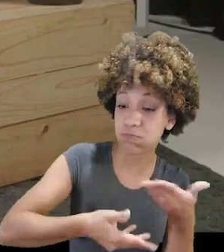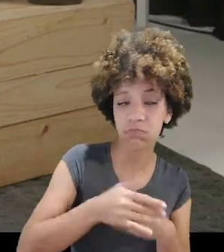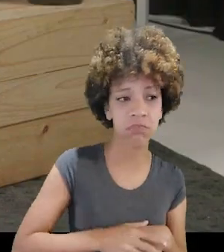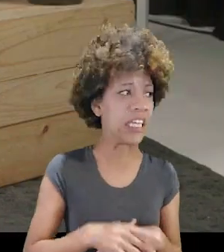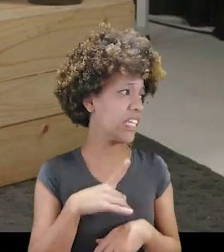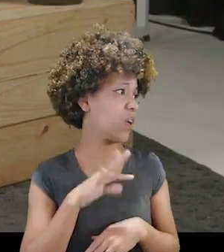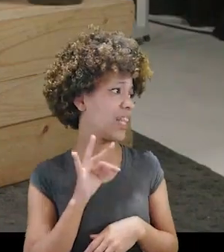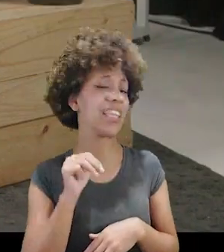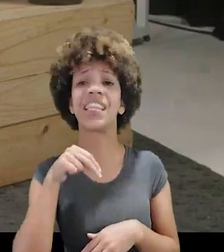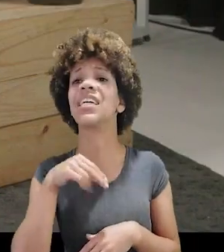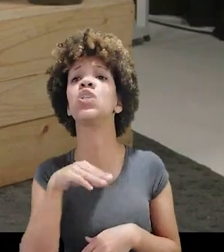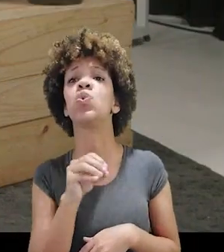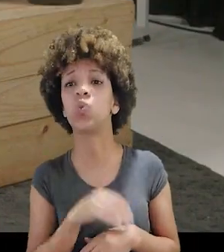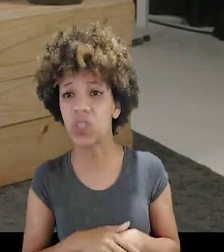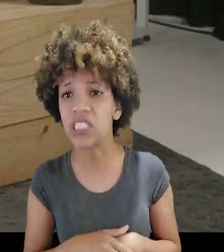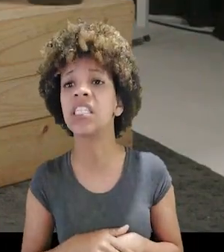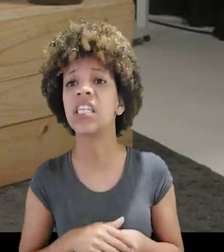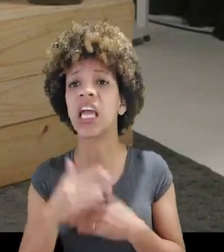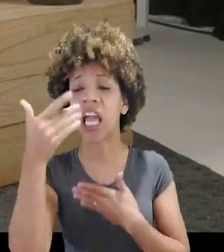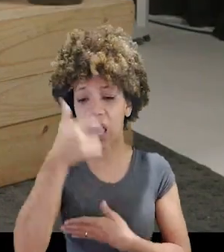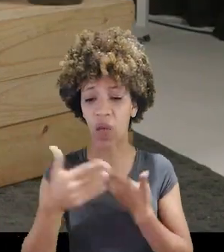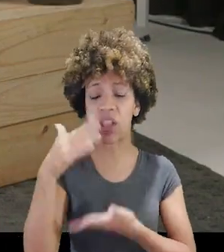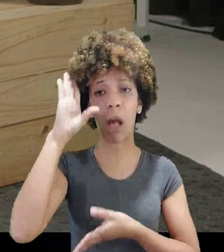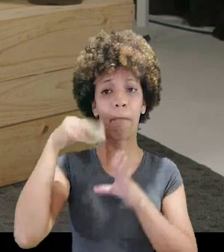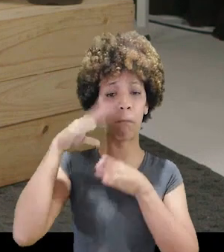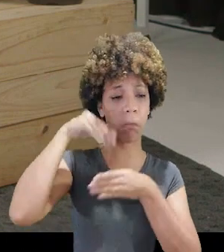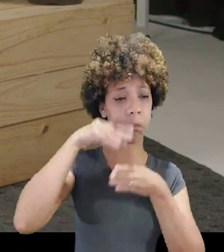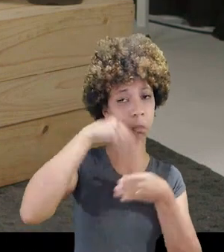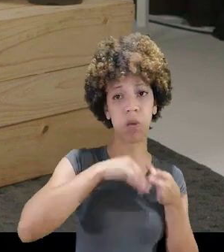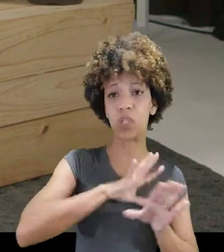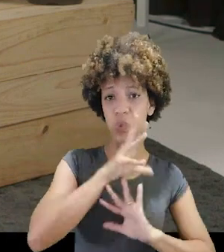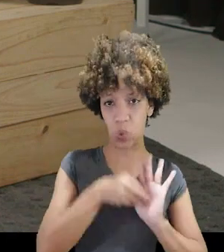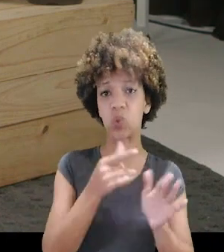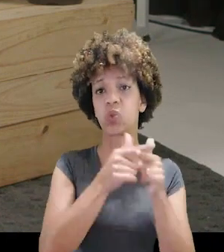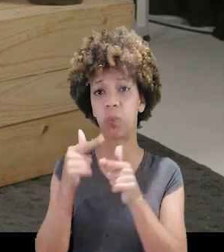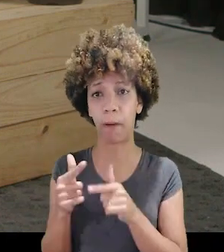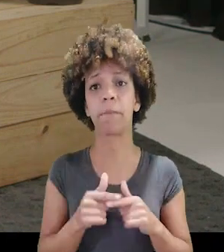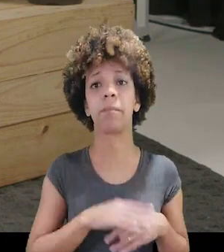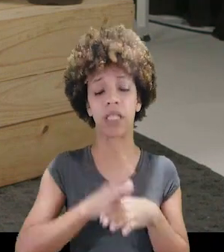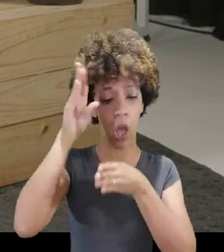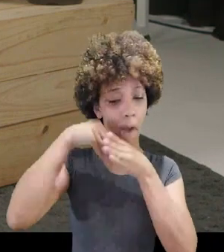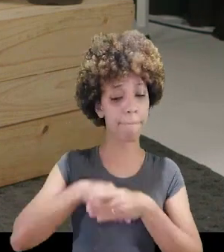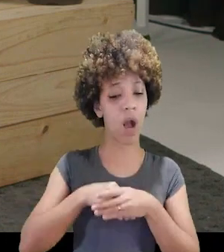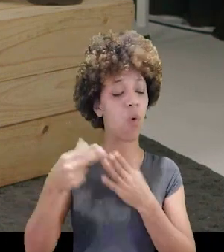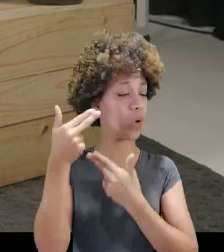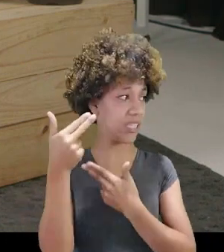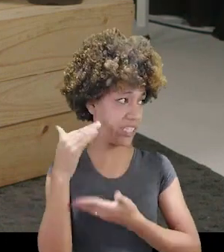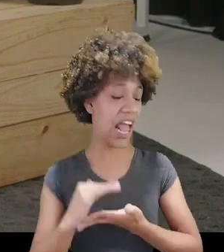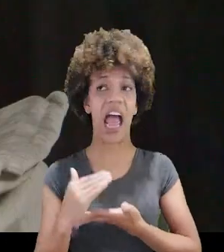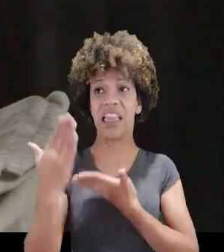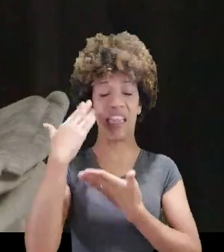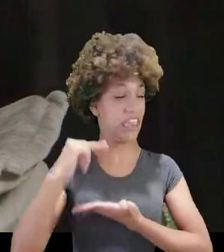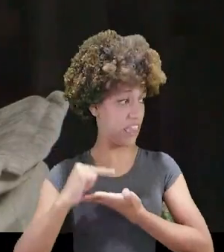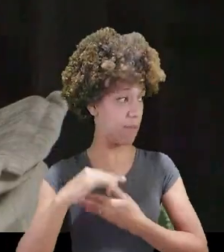a outra. E tem um Thanos, que é o terapeuta amor. Que guarda tudo. Que guarda tudo. Exatamente. É o baú da terapia. o baú da